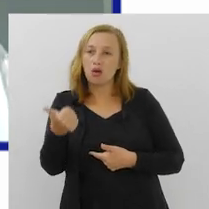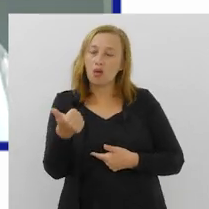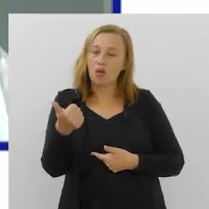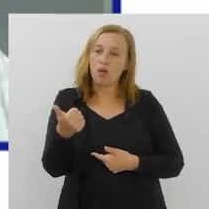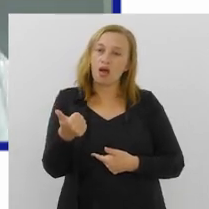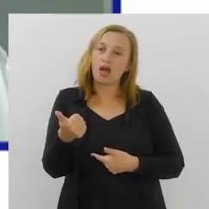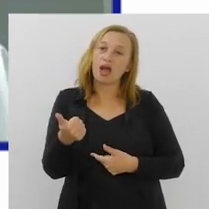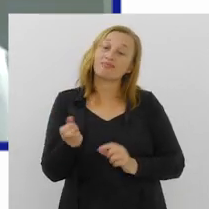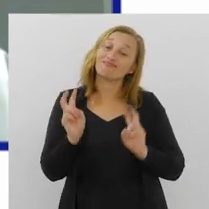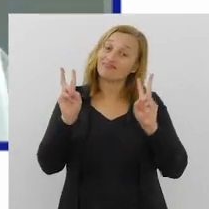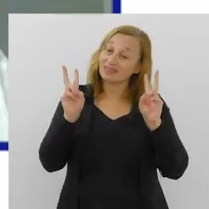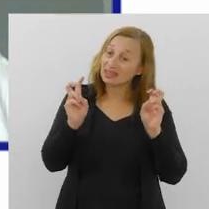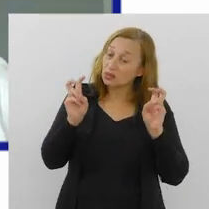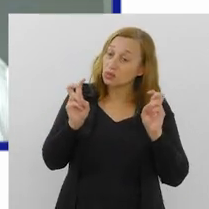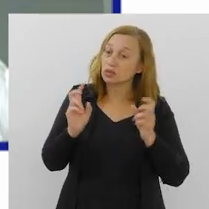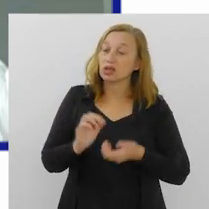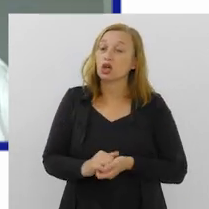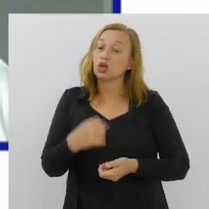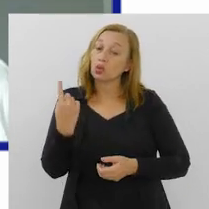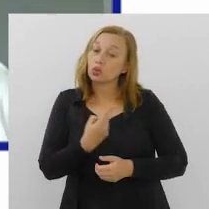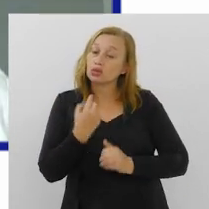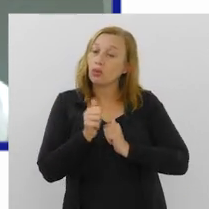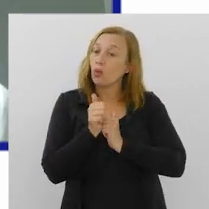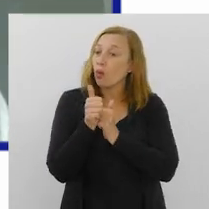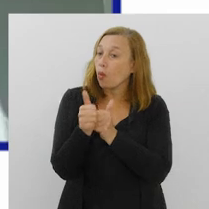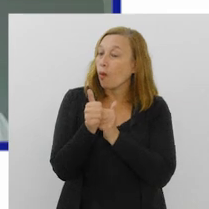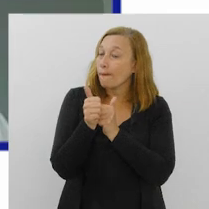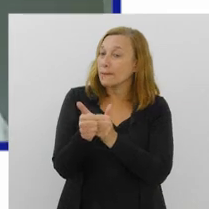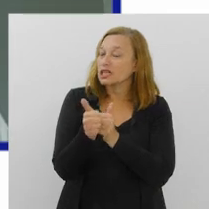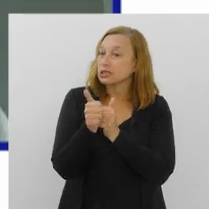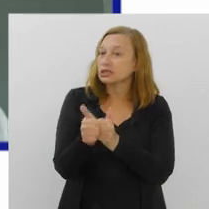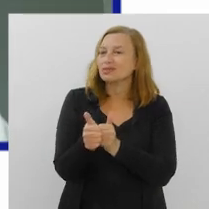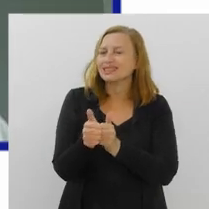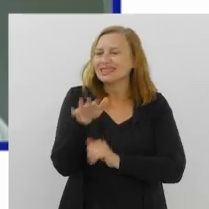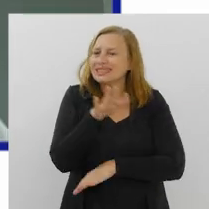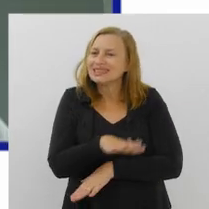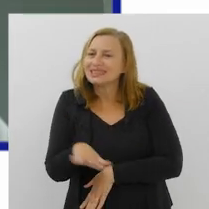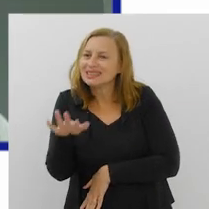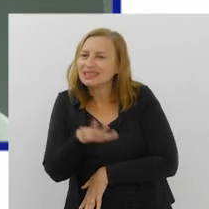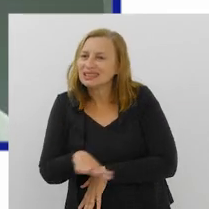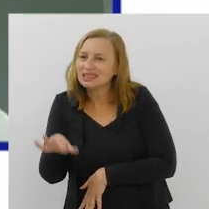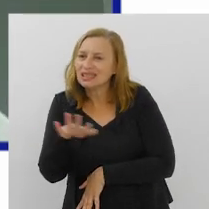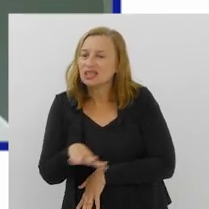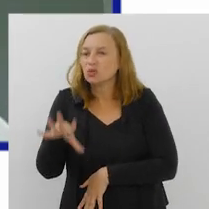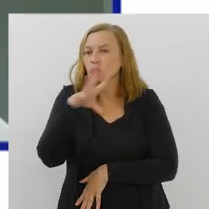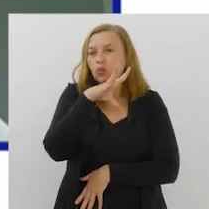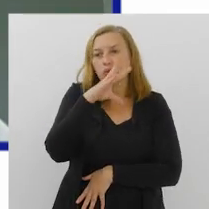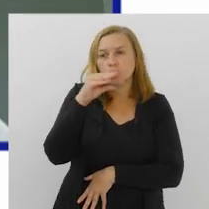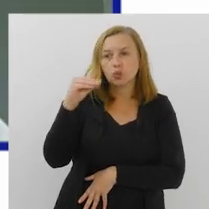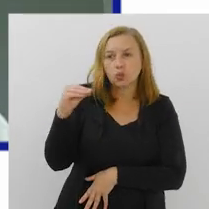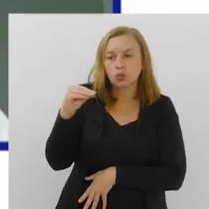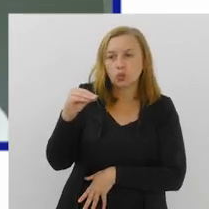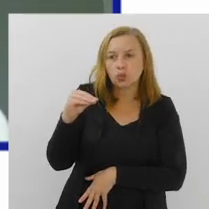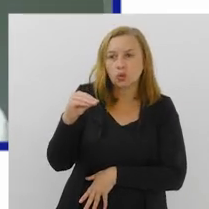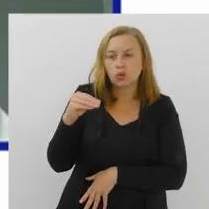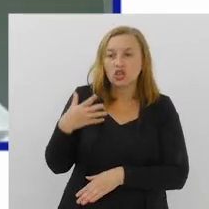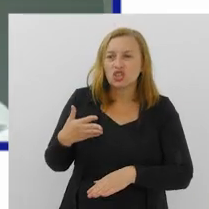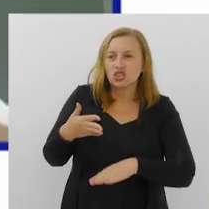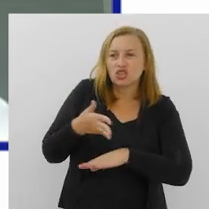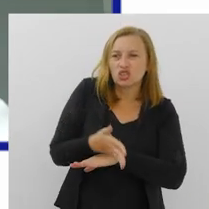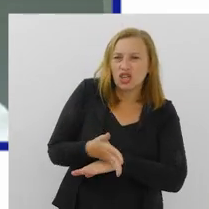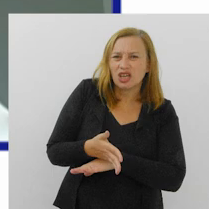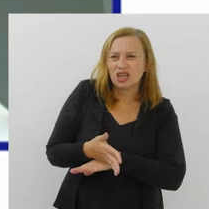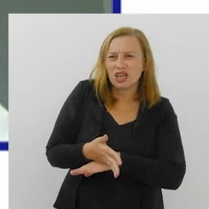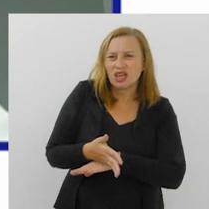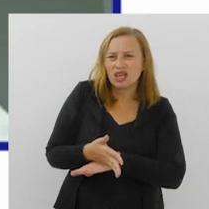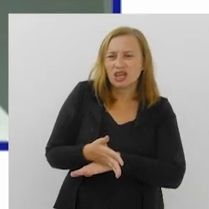essa situação. A gente acompanha que as crianças e os adolescentes chegam no